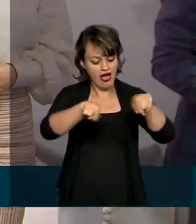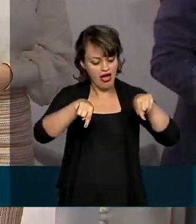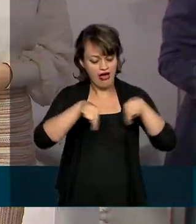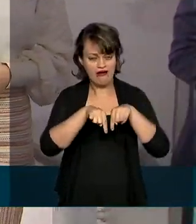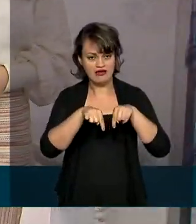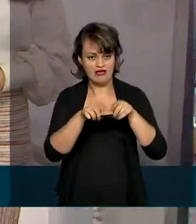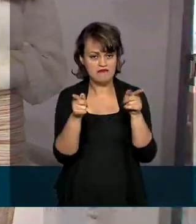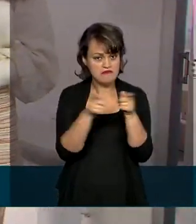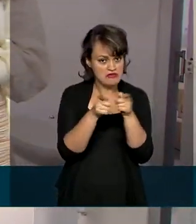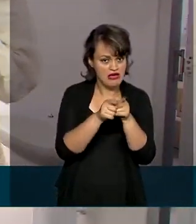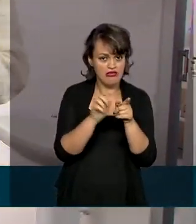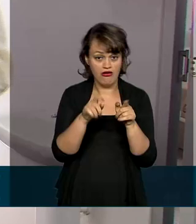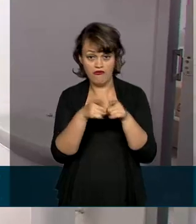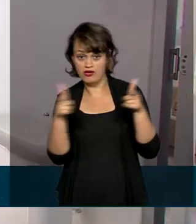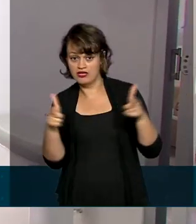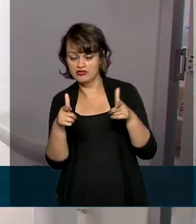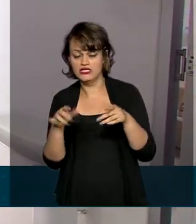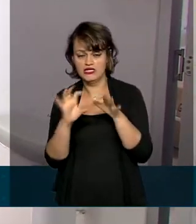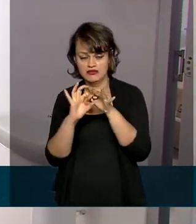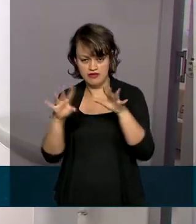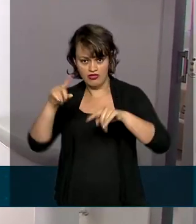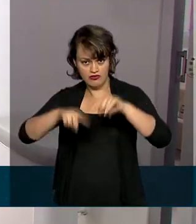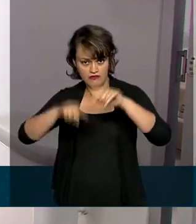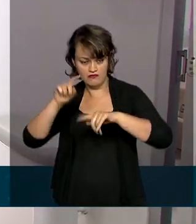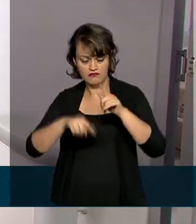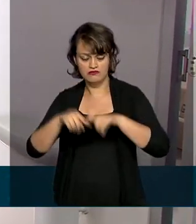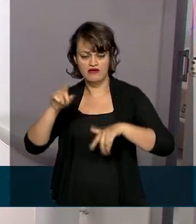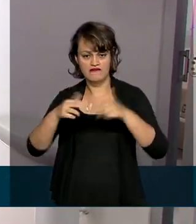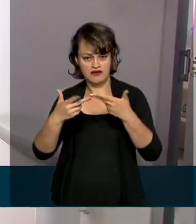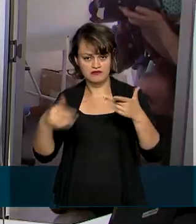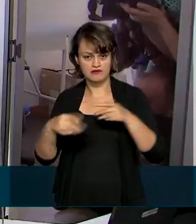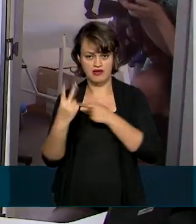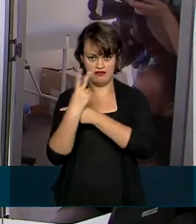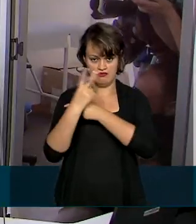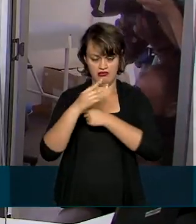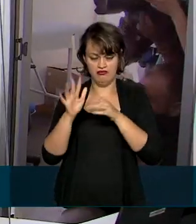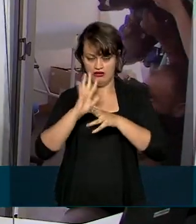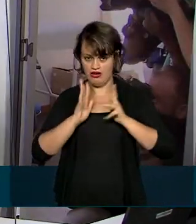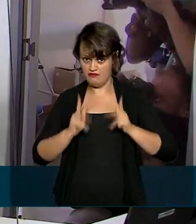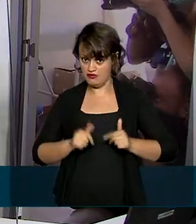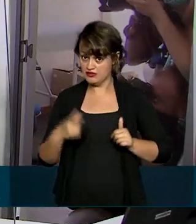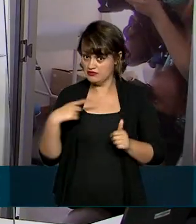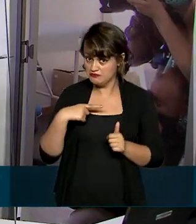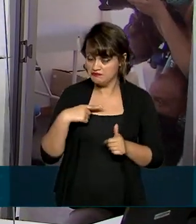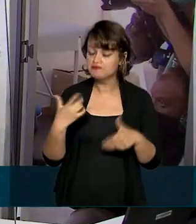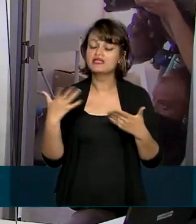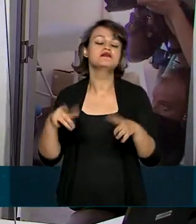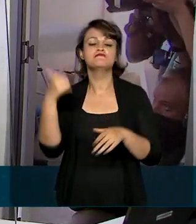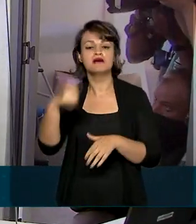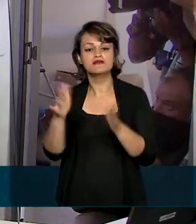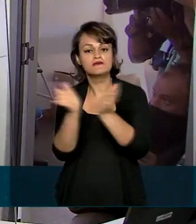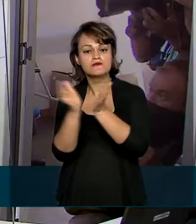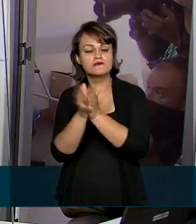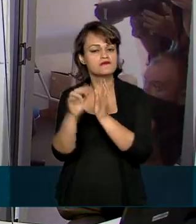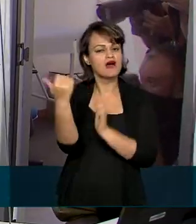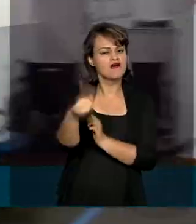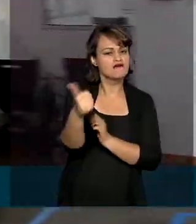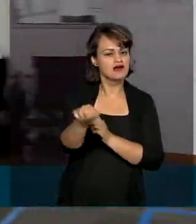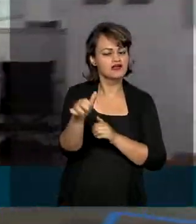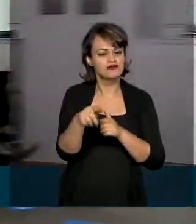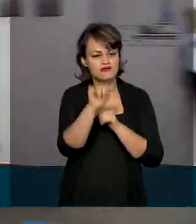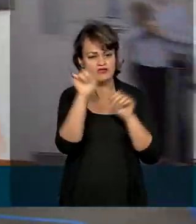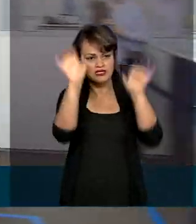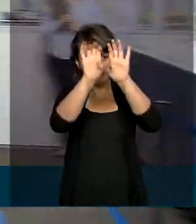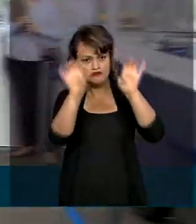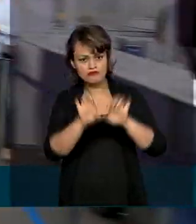consultórios e disponibilização de materiais de higiene e proteção. Além disso, a equipe também avaliou as condições